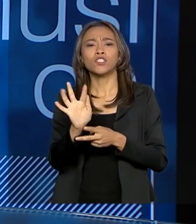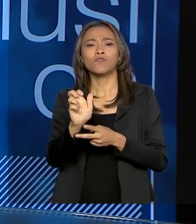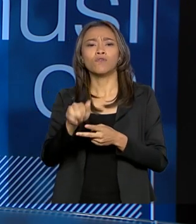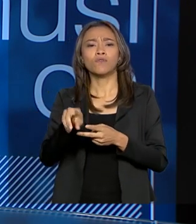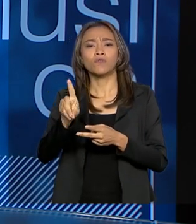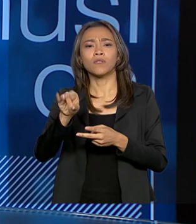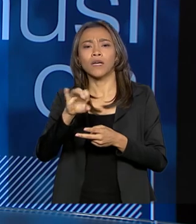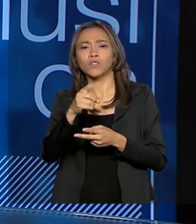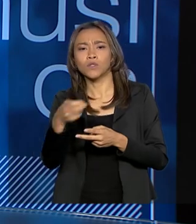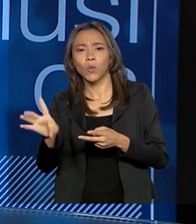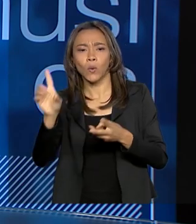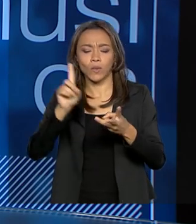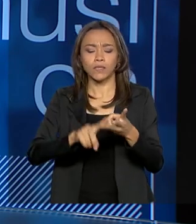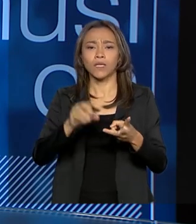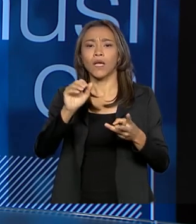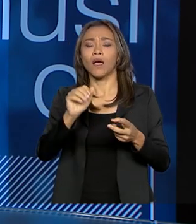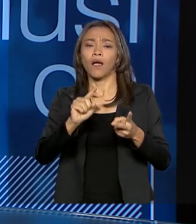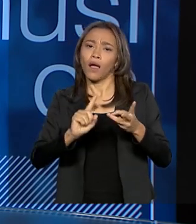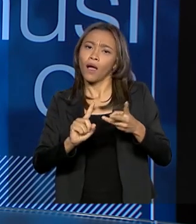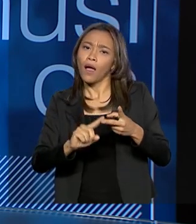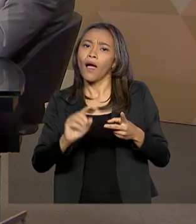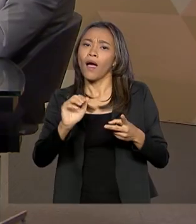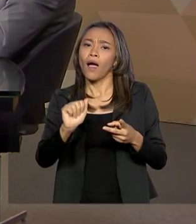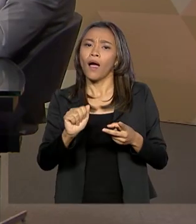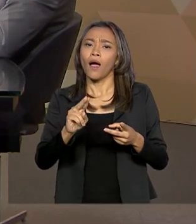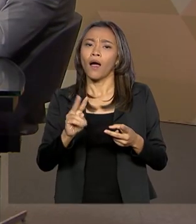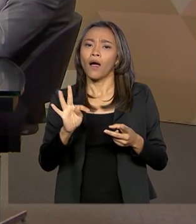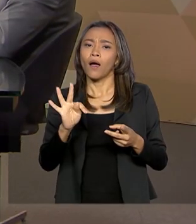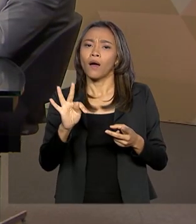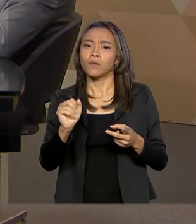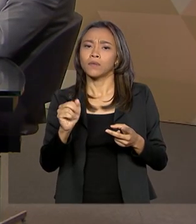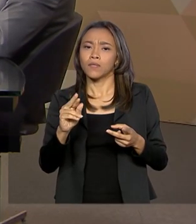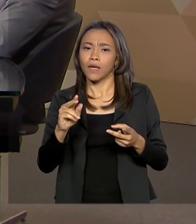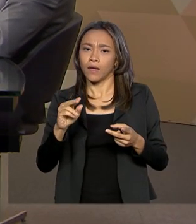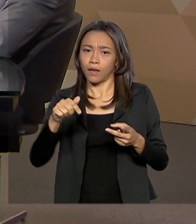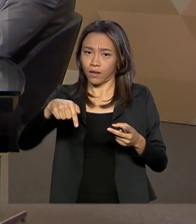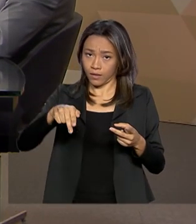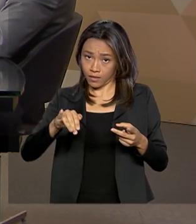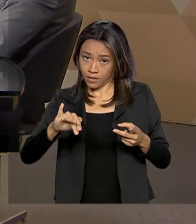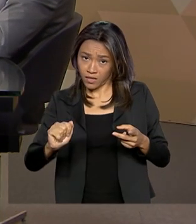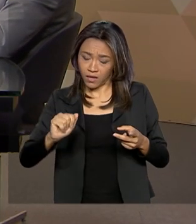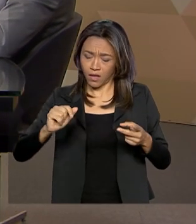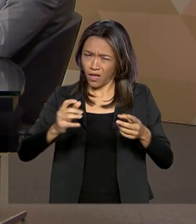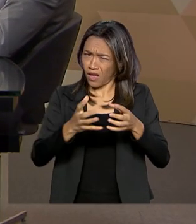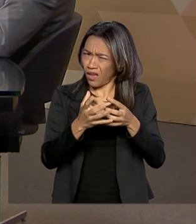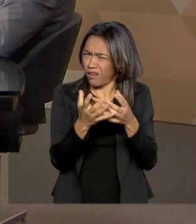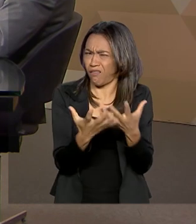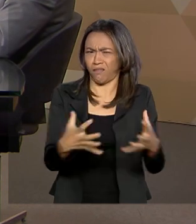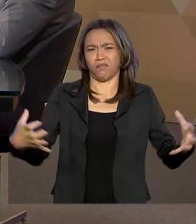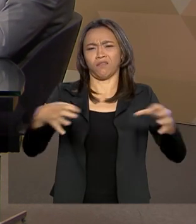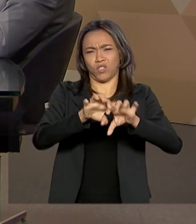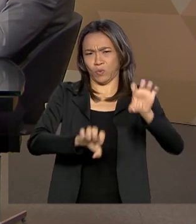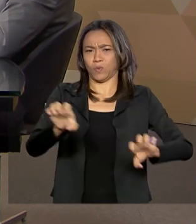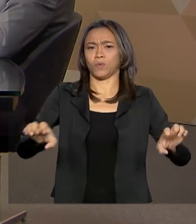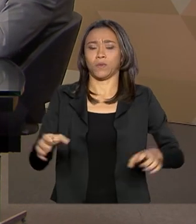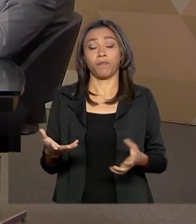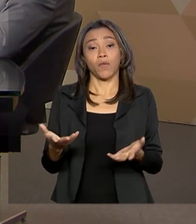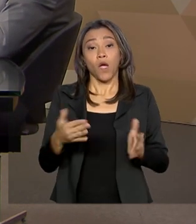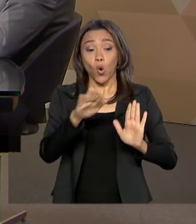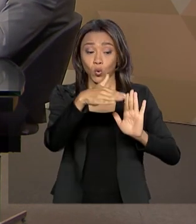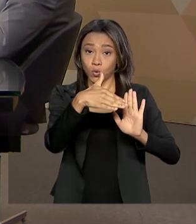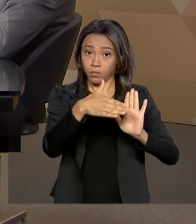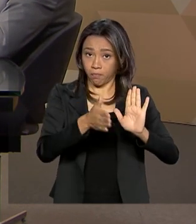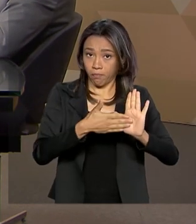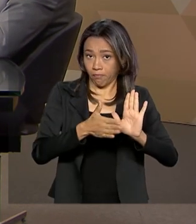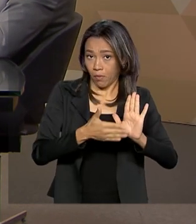vinculadas. Então, é uma estrutura muito grande. Quanto à descontinuidade dos programas, isso não aconteceu.